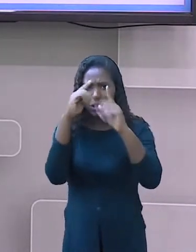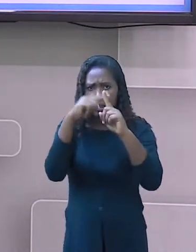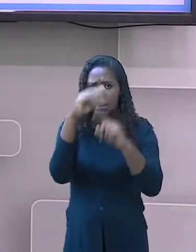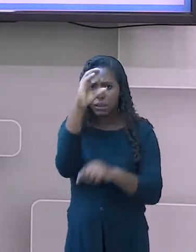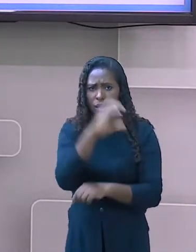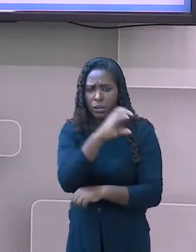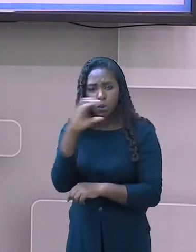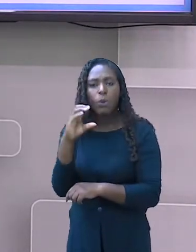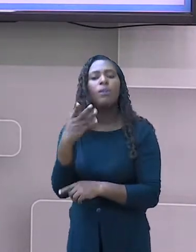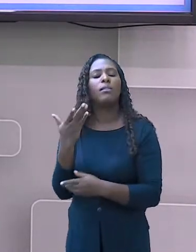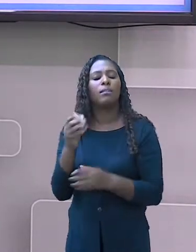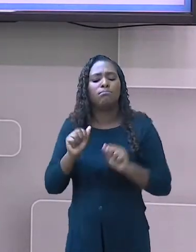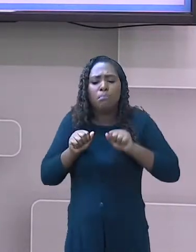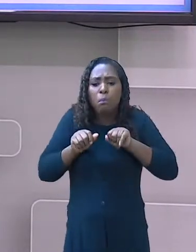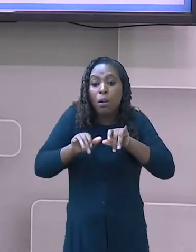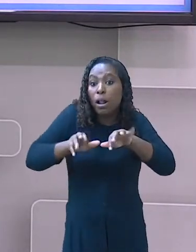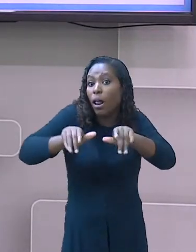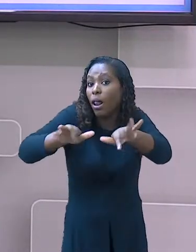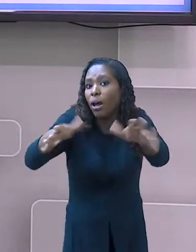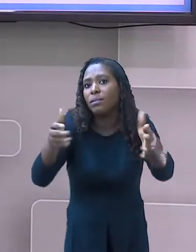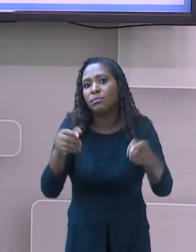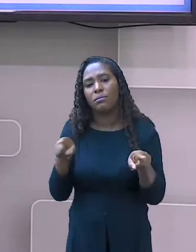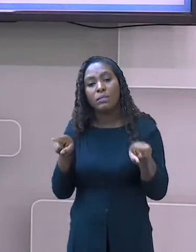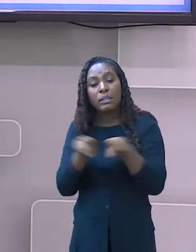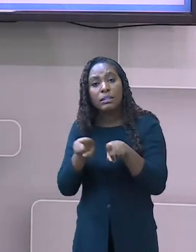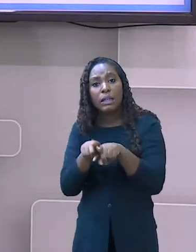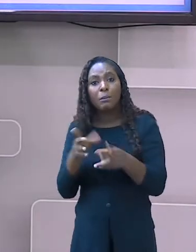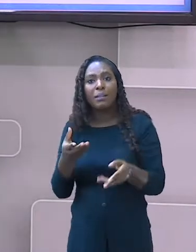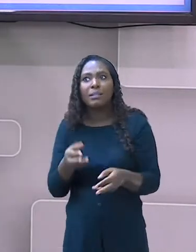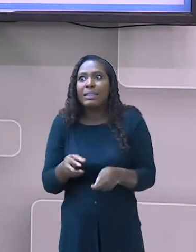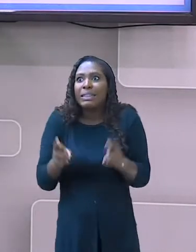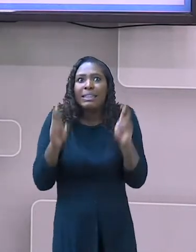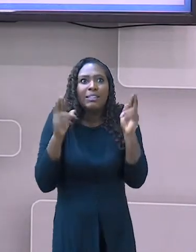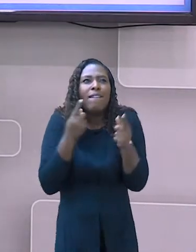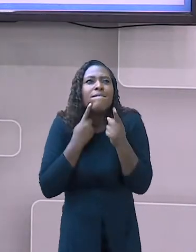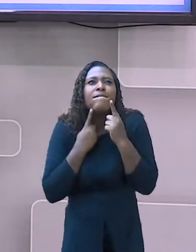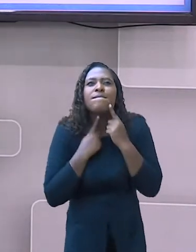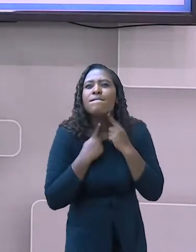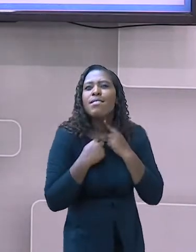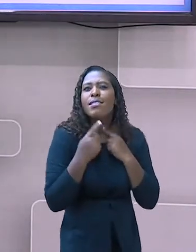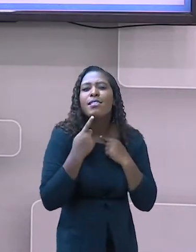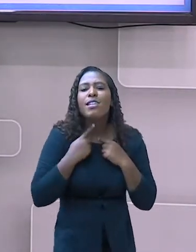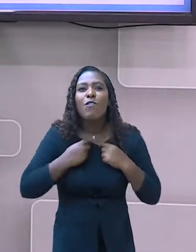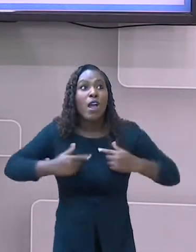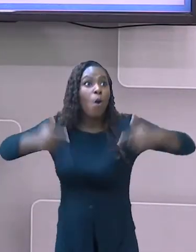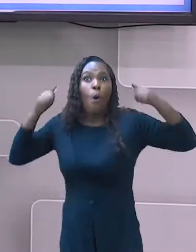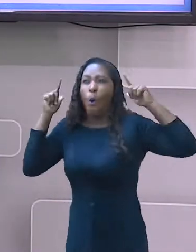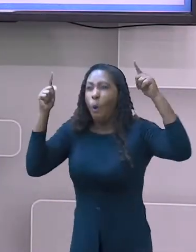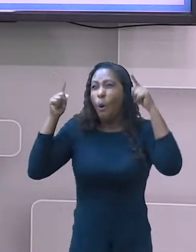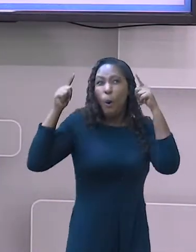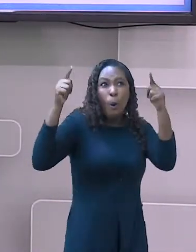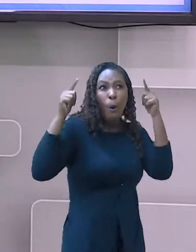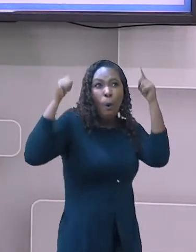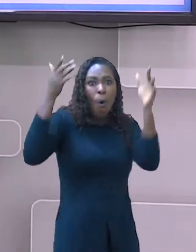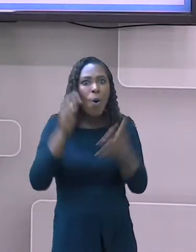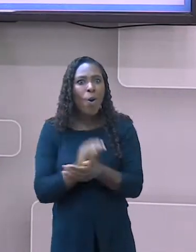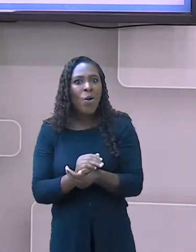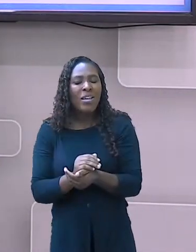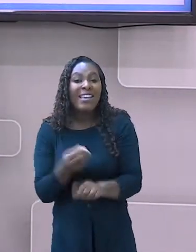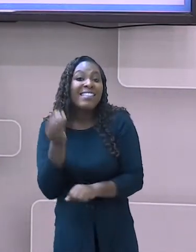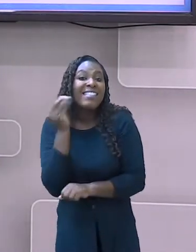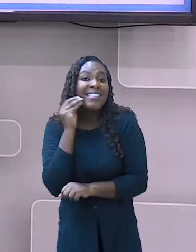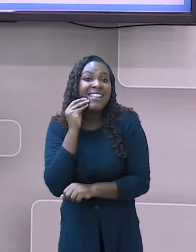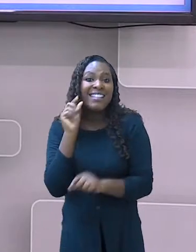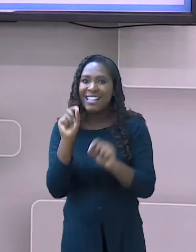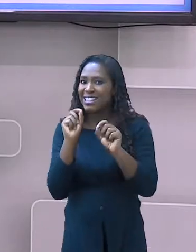Também pelo desejo de aventura e tentativas de superar os perigos do